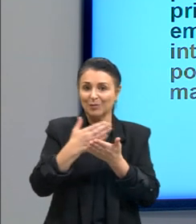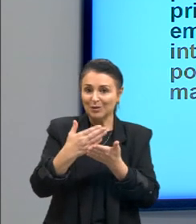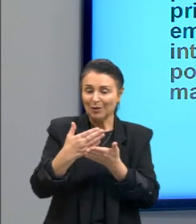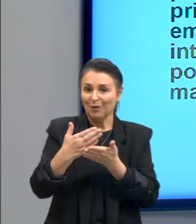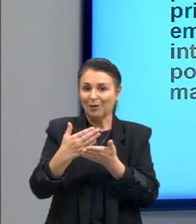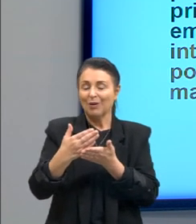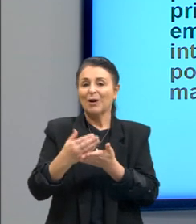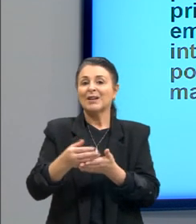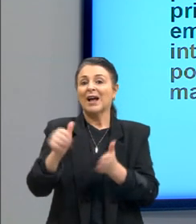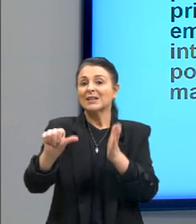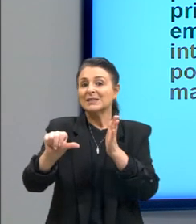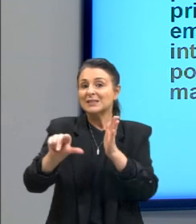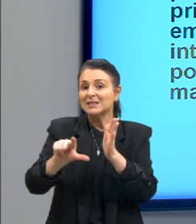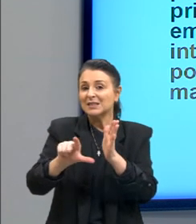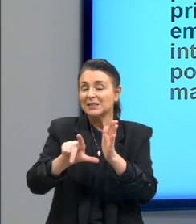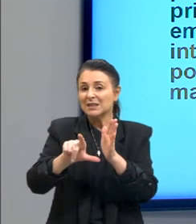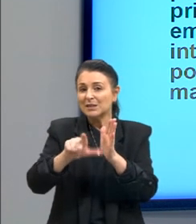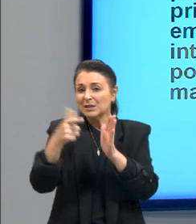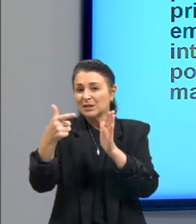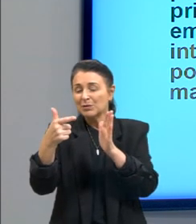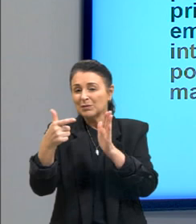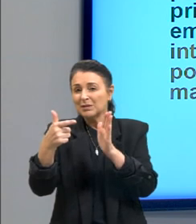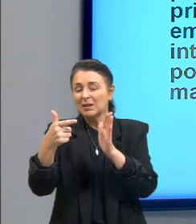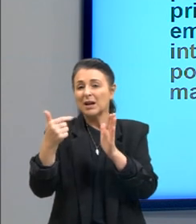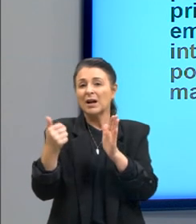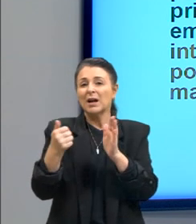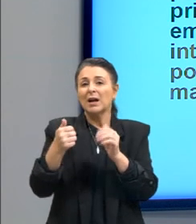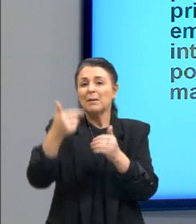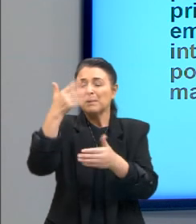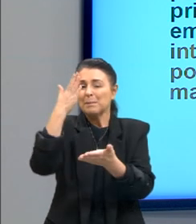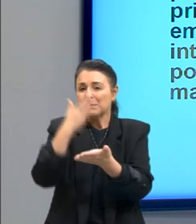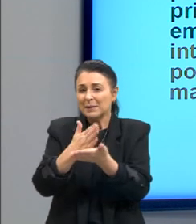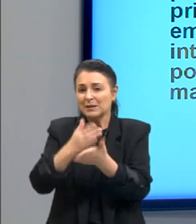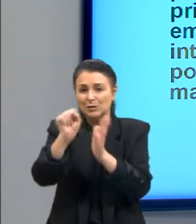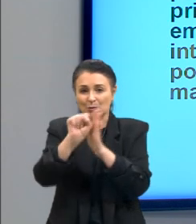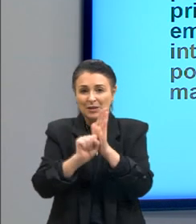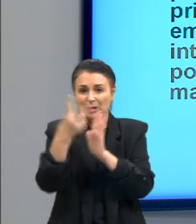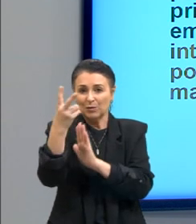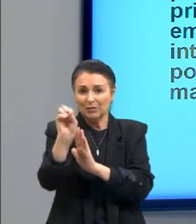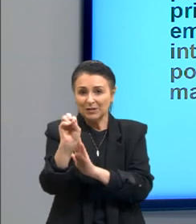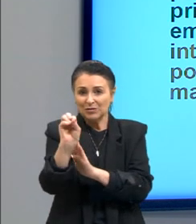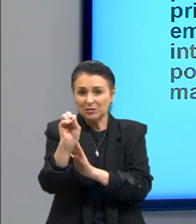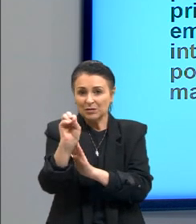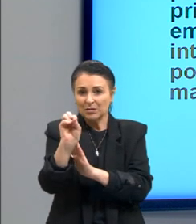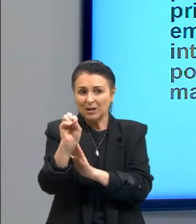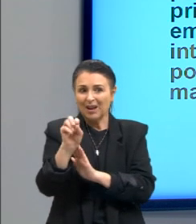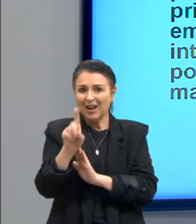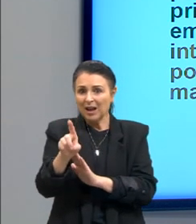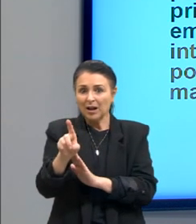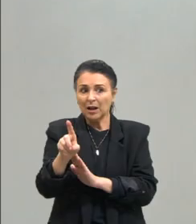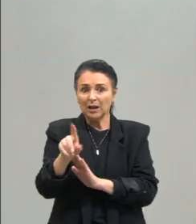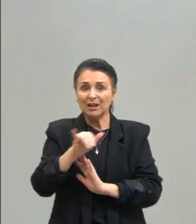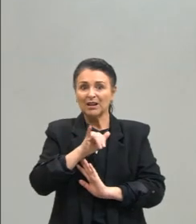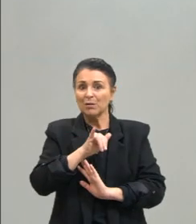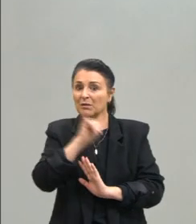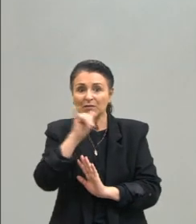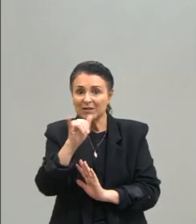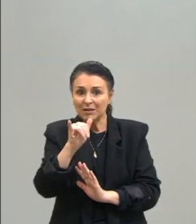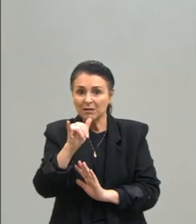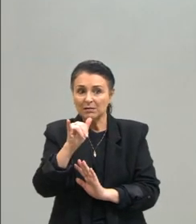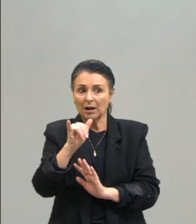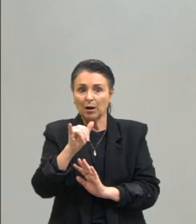metade do século XX reparem que ela não dá uma data específica